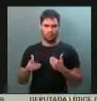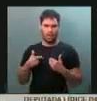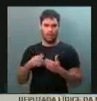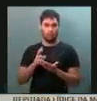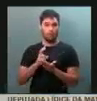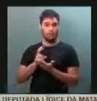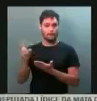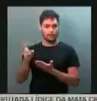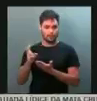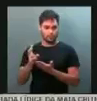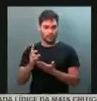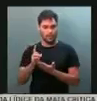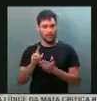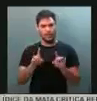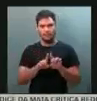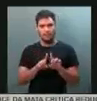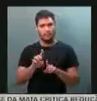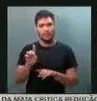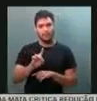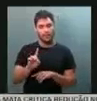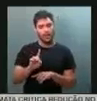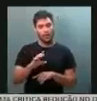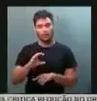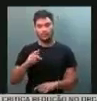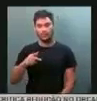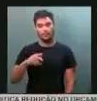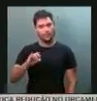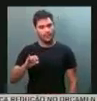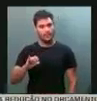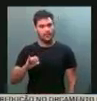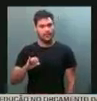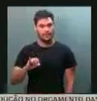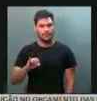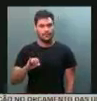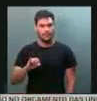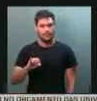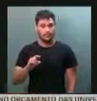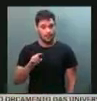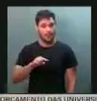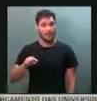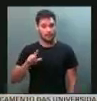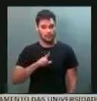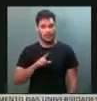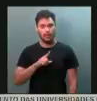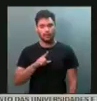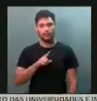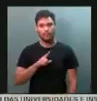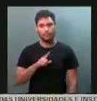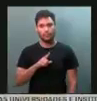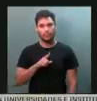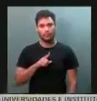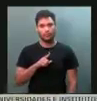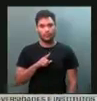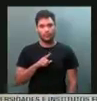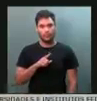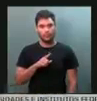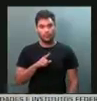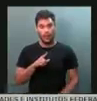e talvez nem com CPI, mesmo a CPI tendo as necessárias